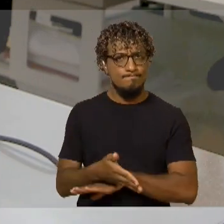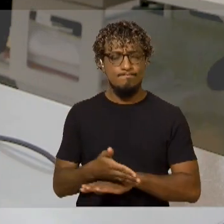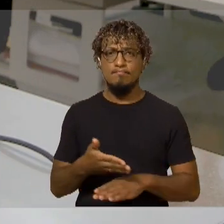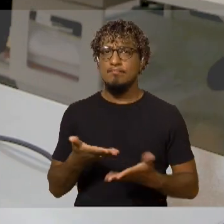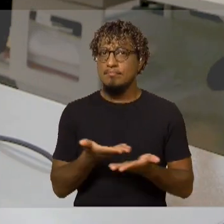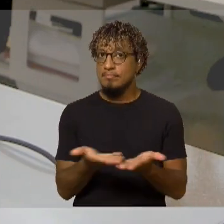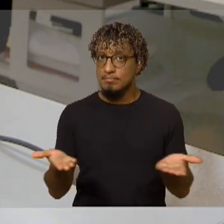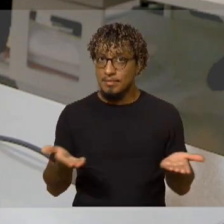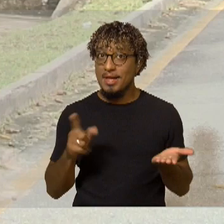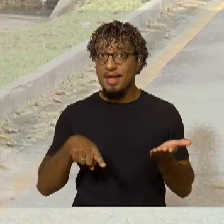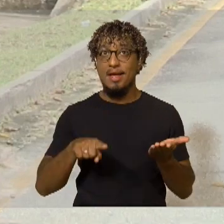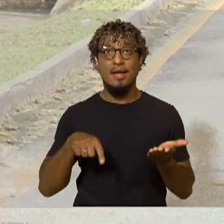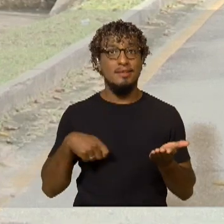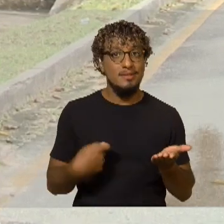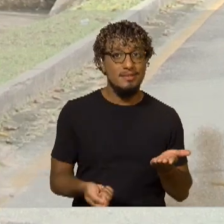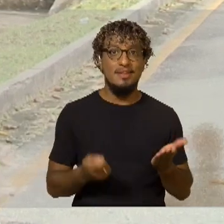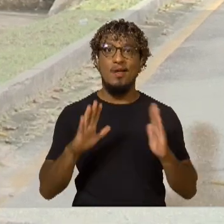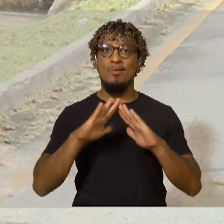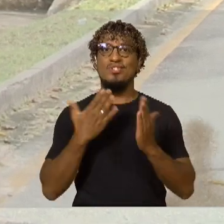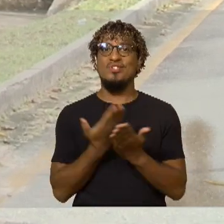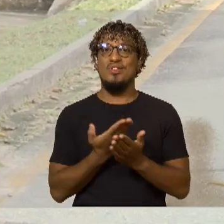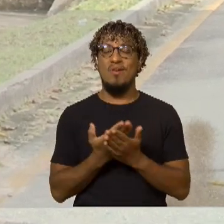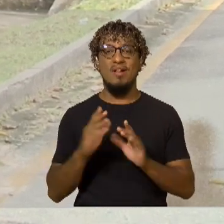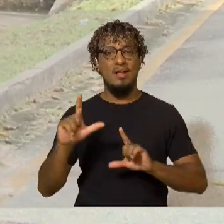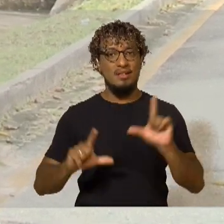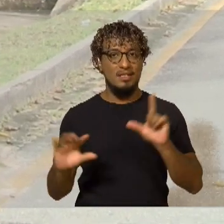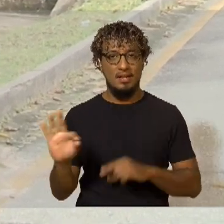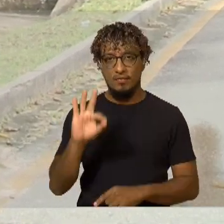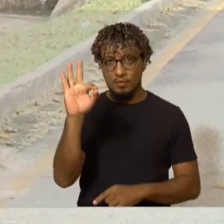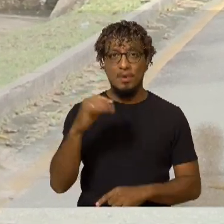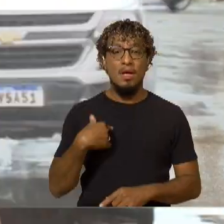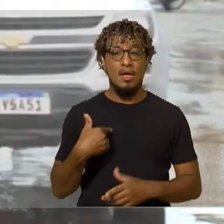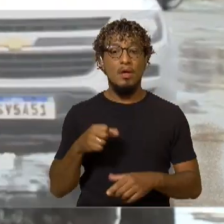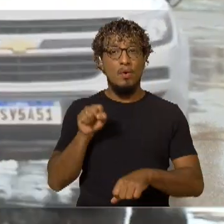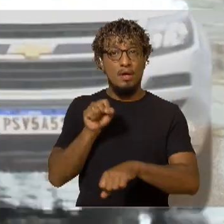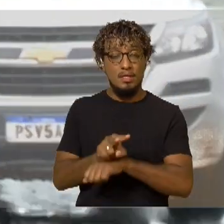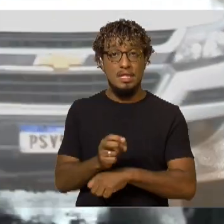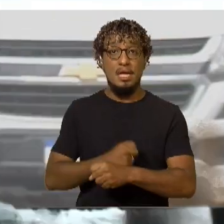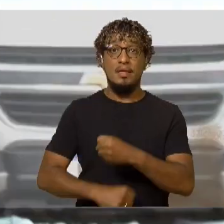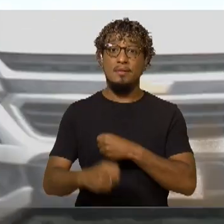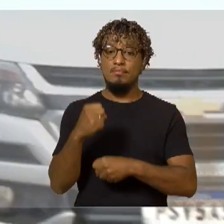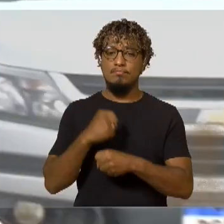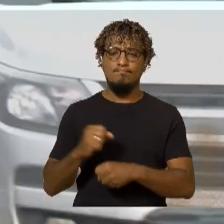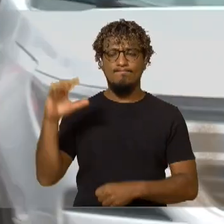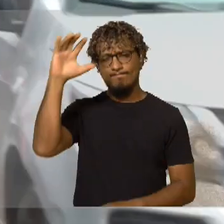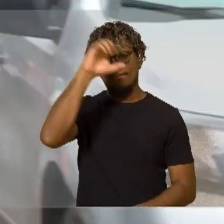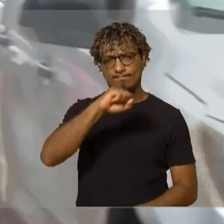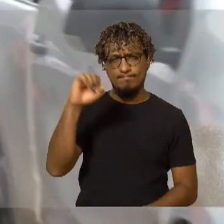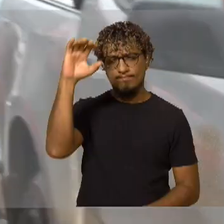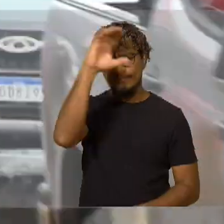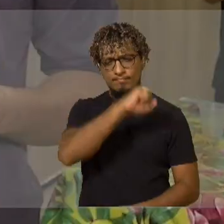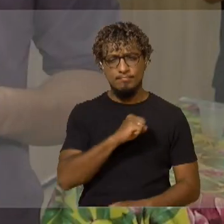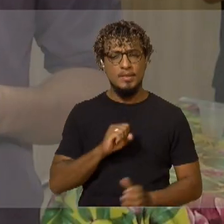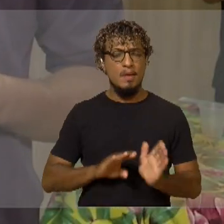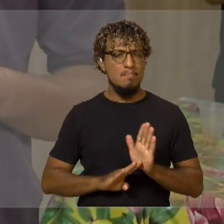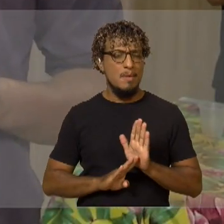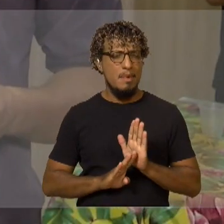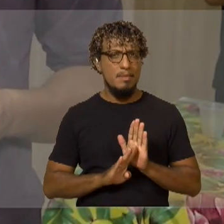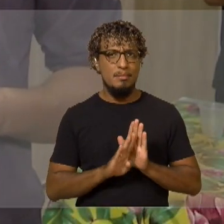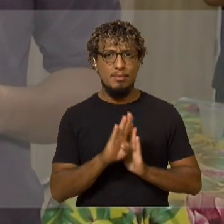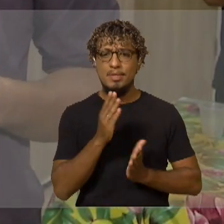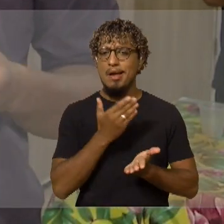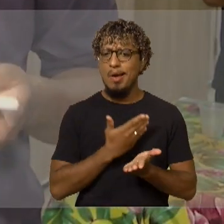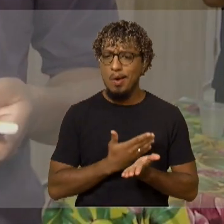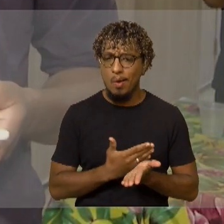dessa escola, que é a TV Ufima. Eu entrei no ano passado e aprendi muitas coisas. Aprendi desde o